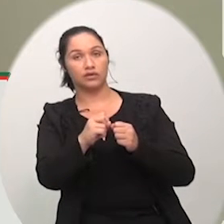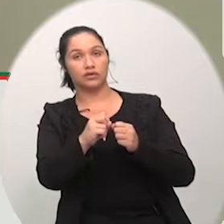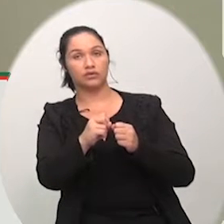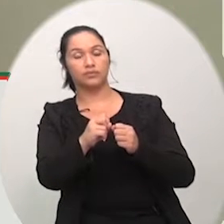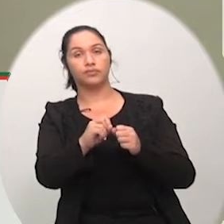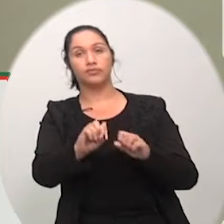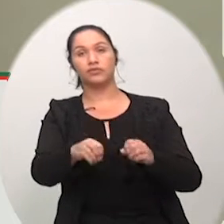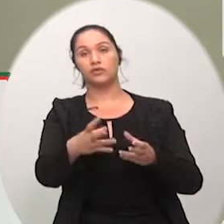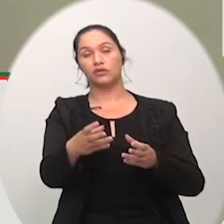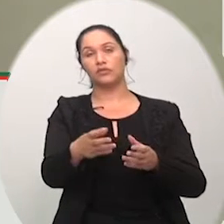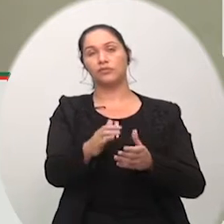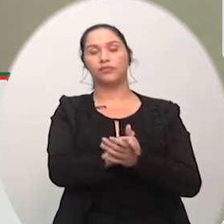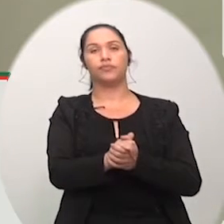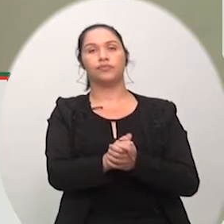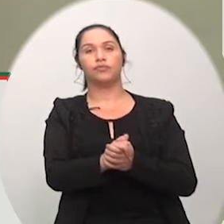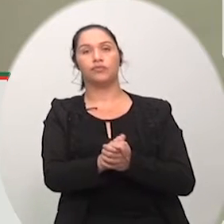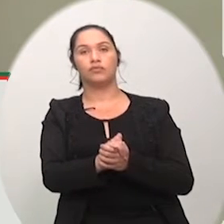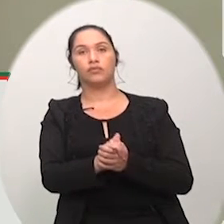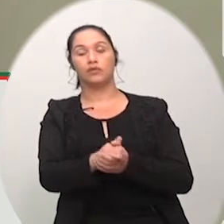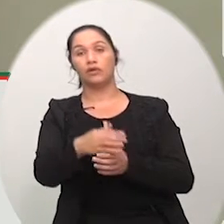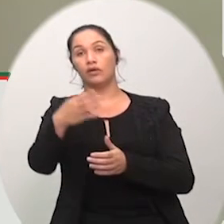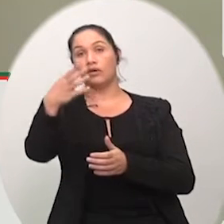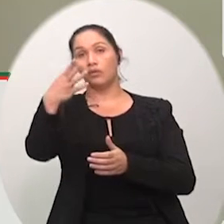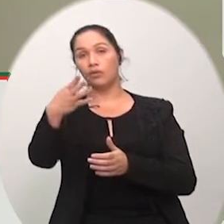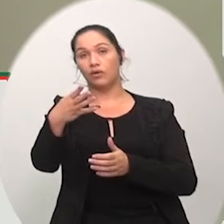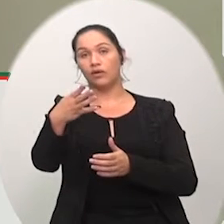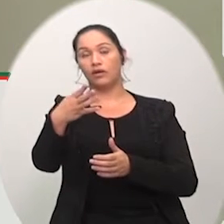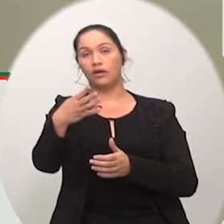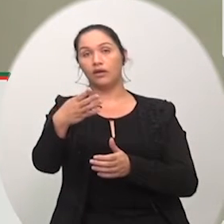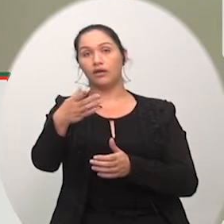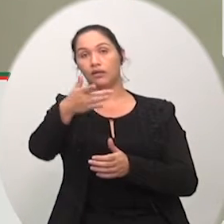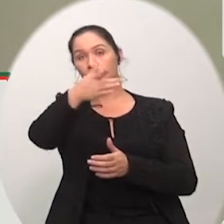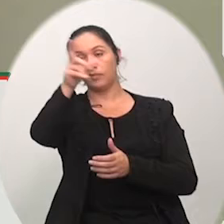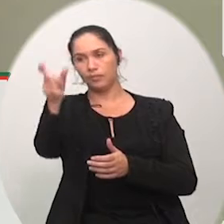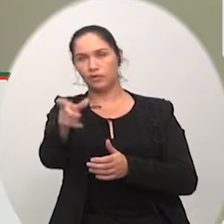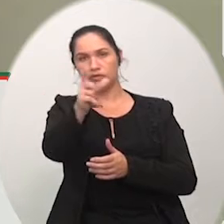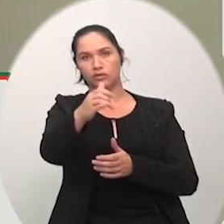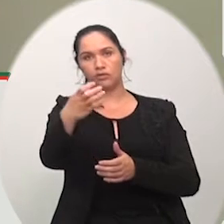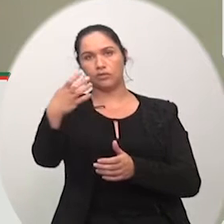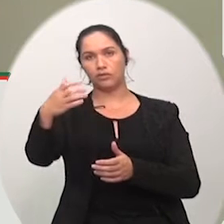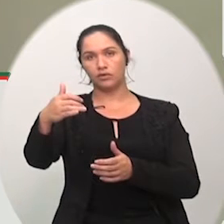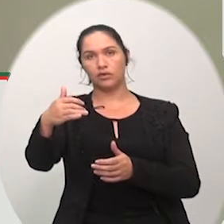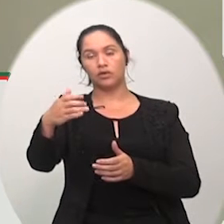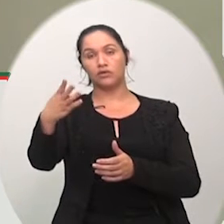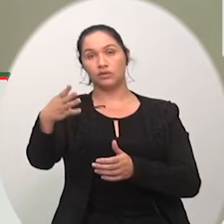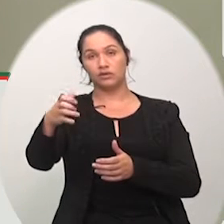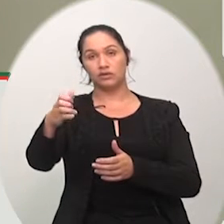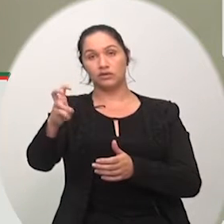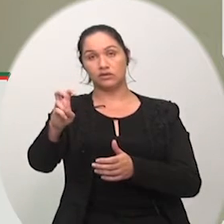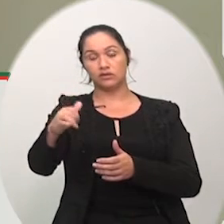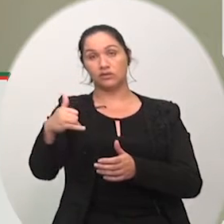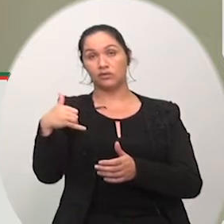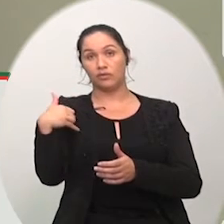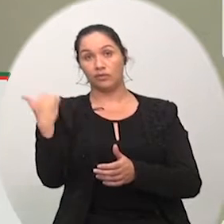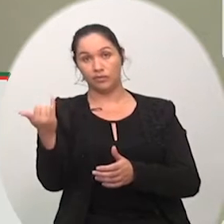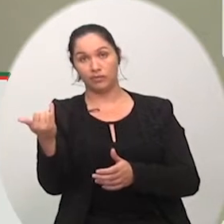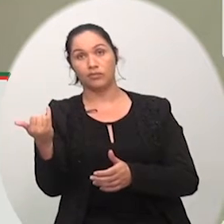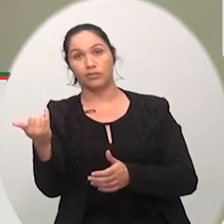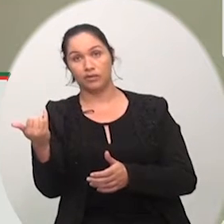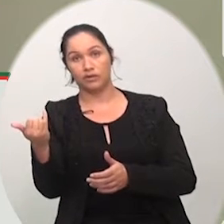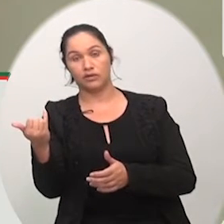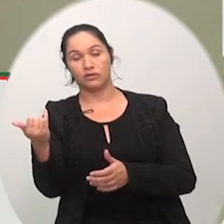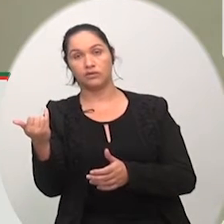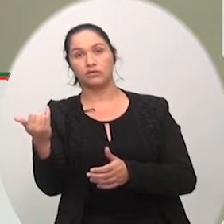que não é ainda considerado idoso tem medo de cair devido a defeitos nos passeios